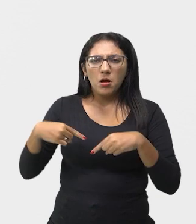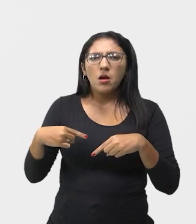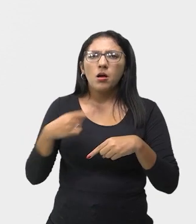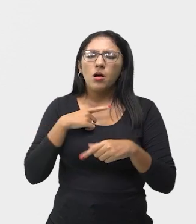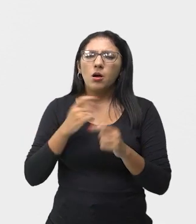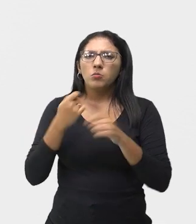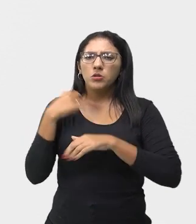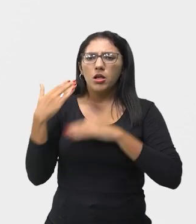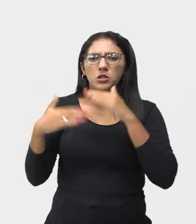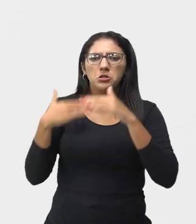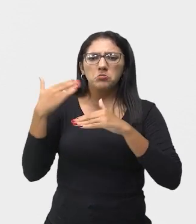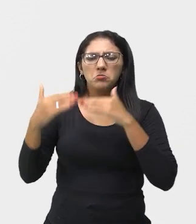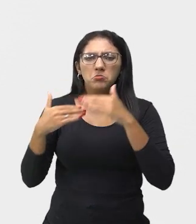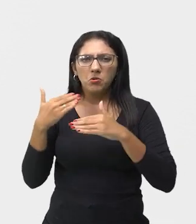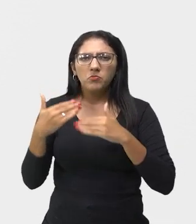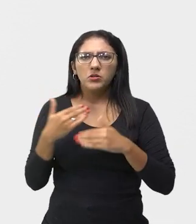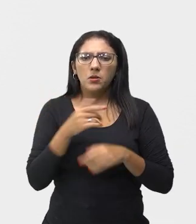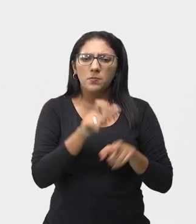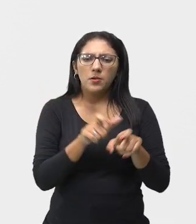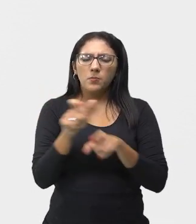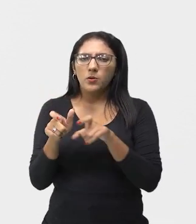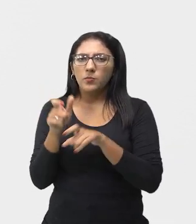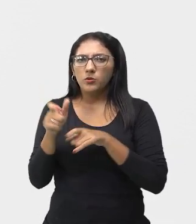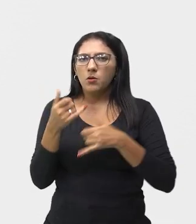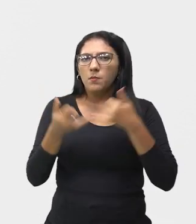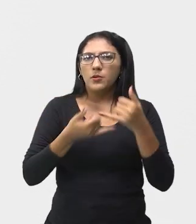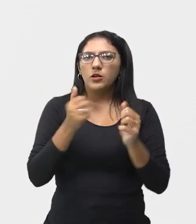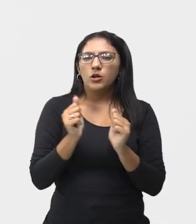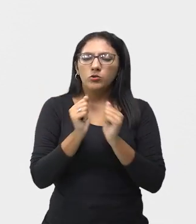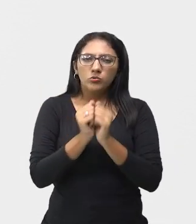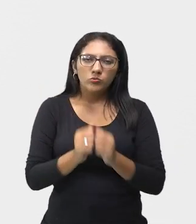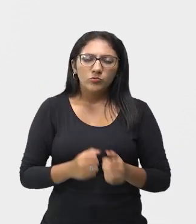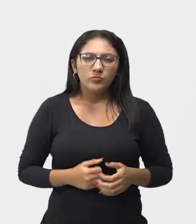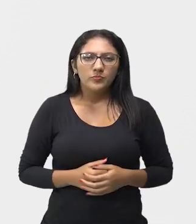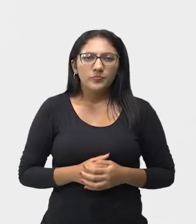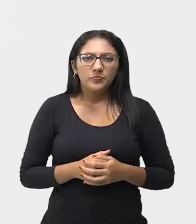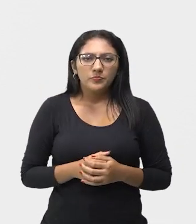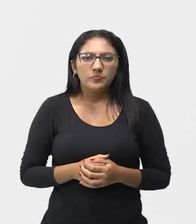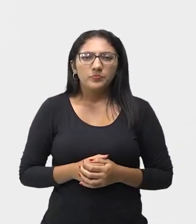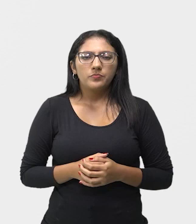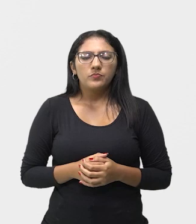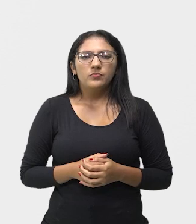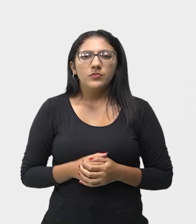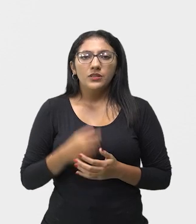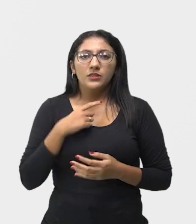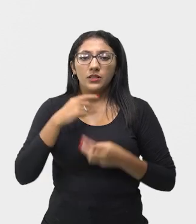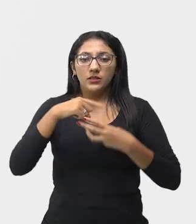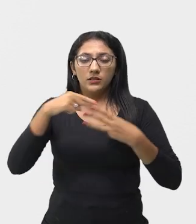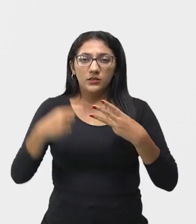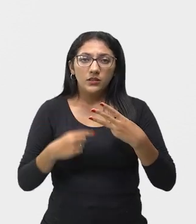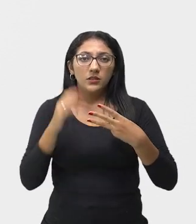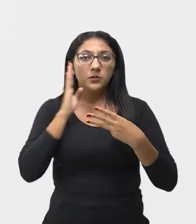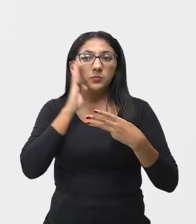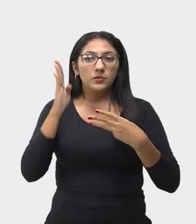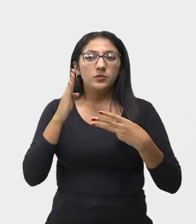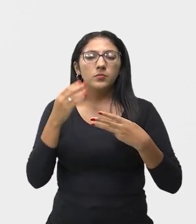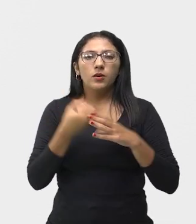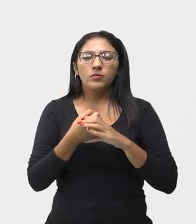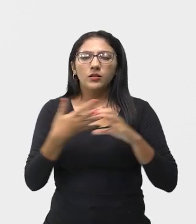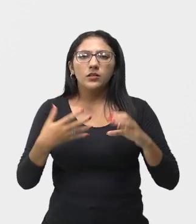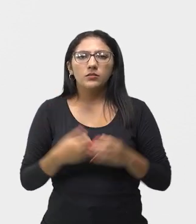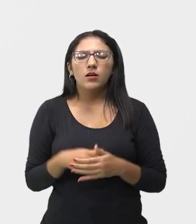desenvolvidos pelos participantes. Os jogos teatrais abrangem três elementos, ou seja,